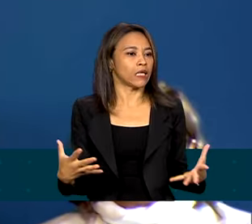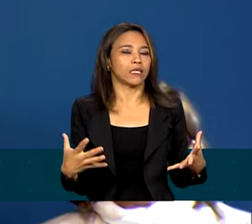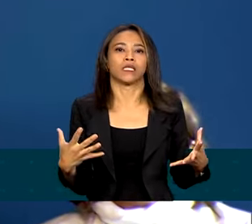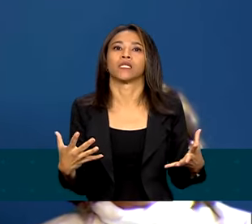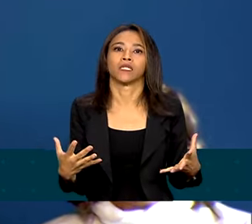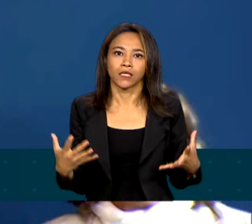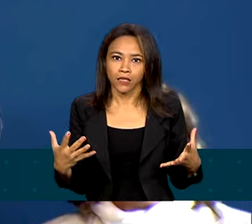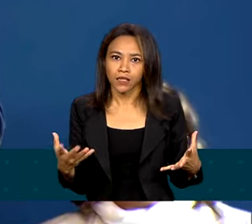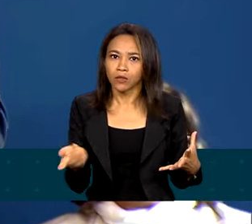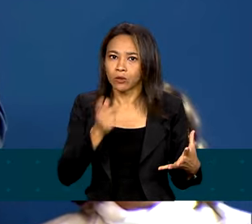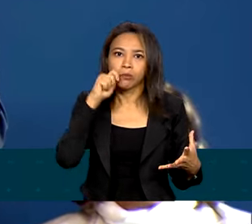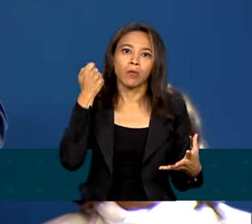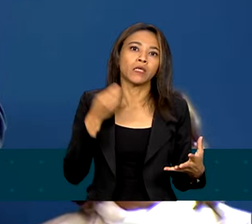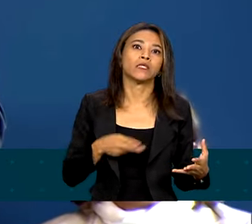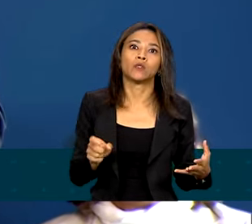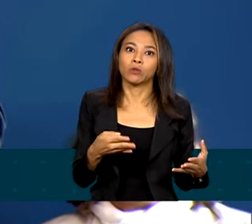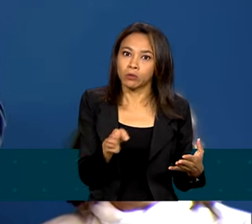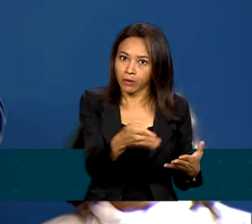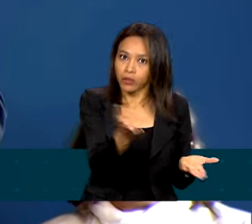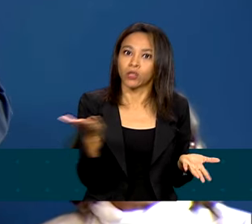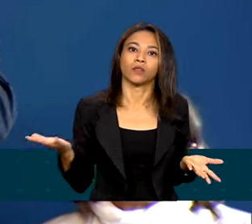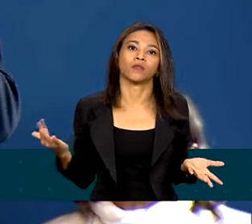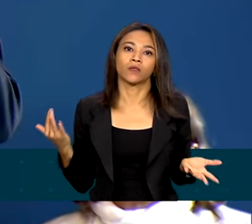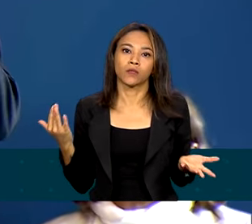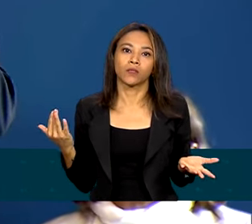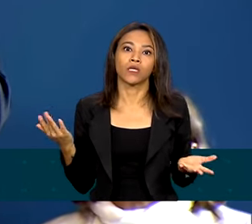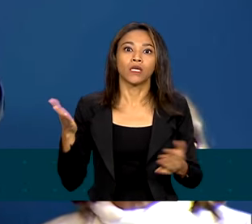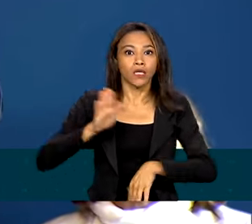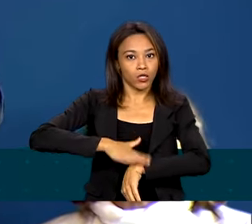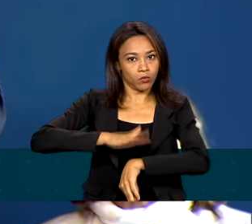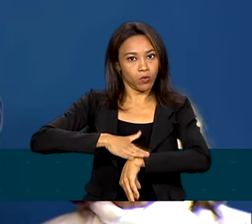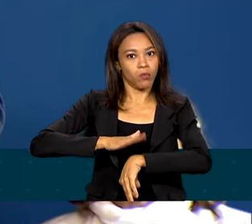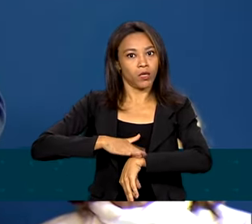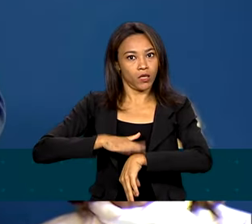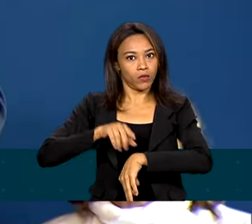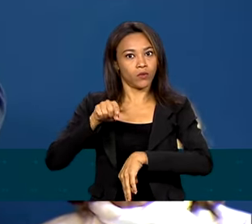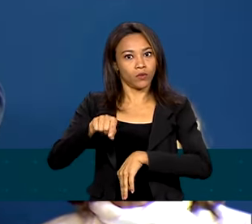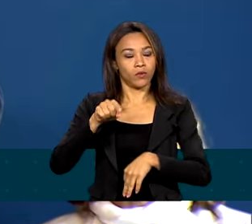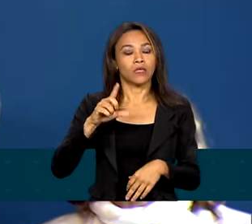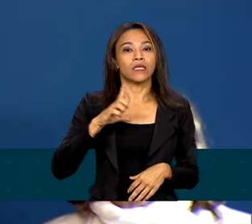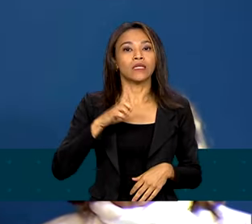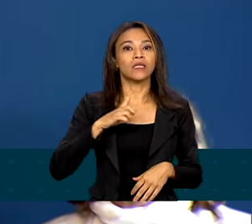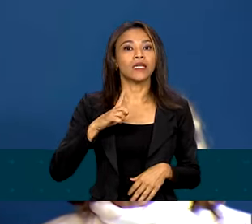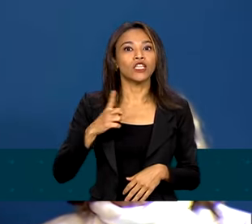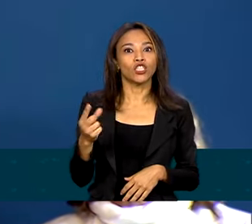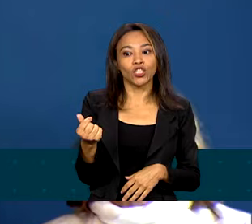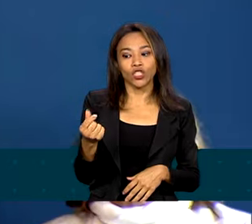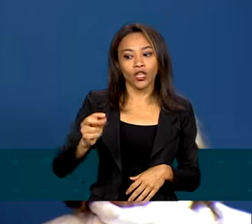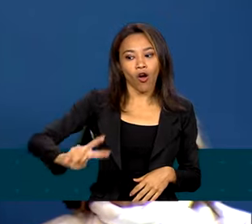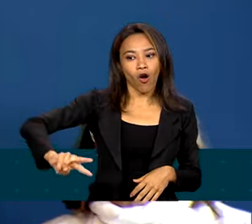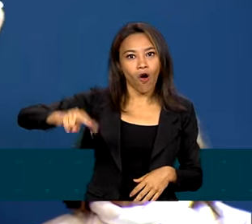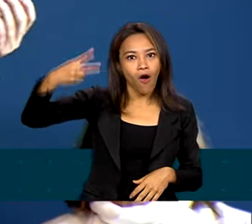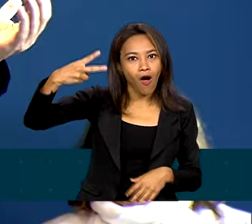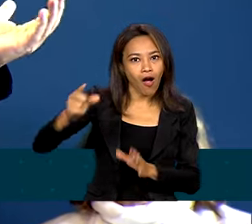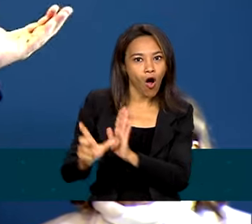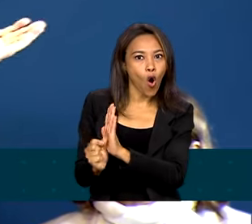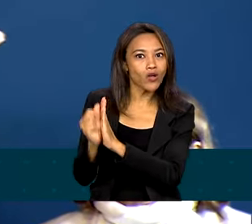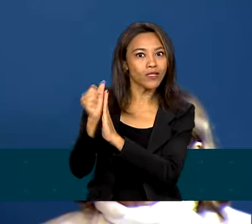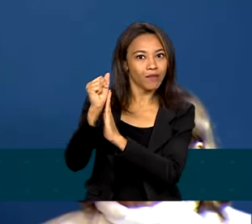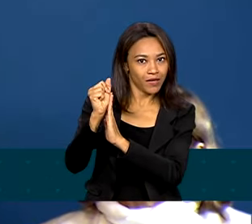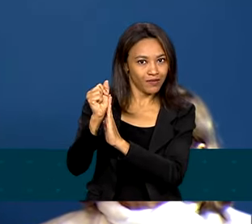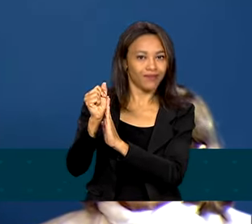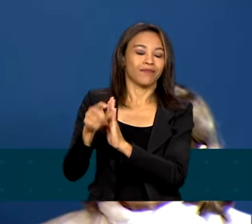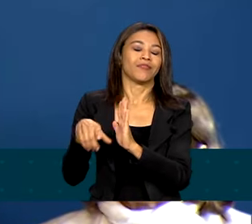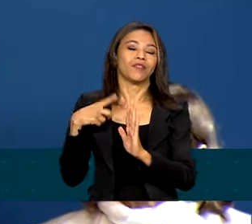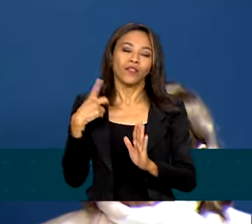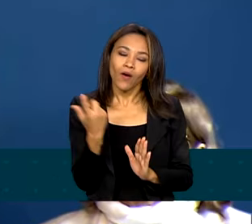dos pães e dos peixes. Neste caso, a multiplicação de orçamento. Nós já estamos